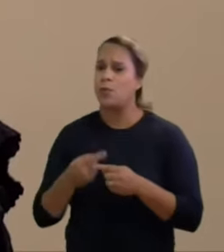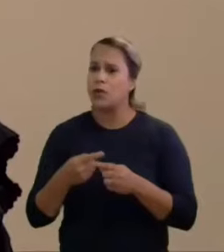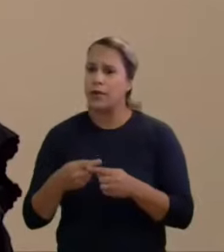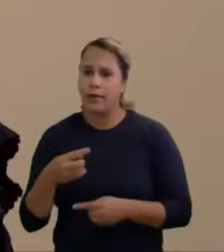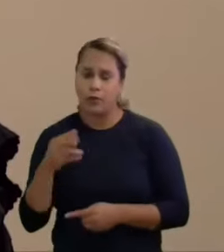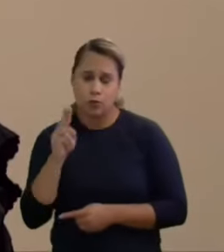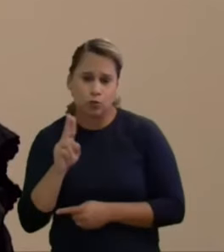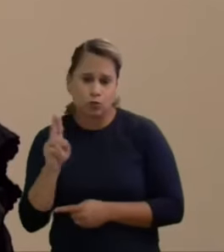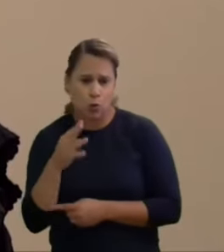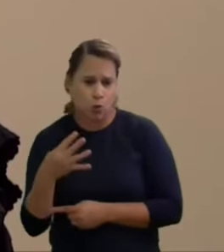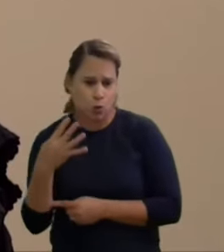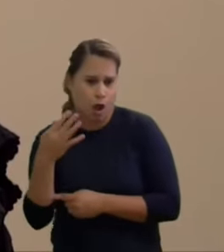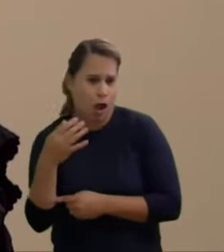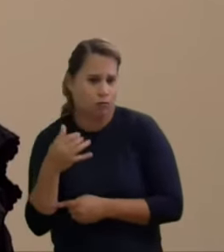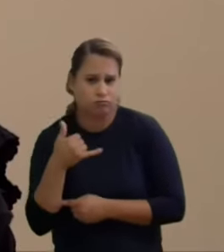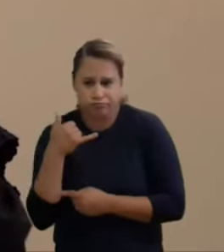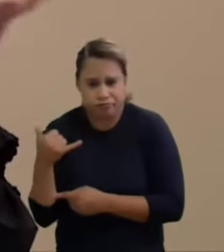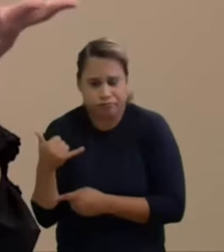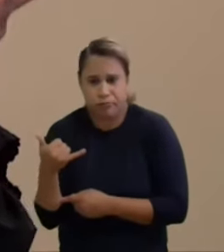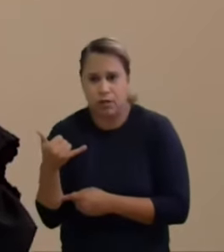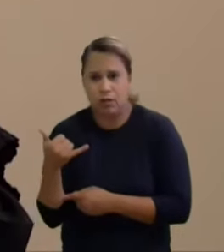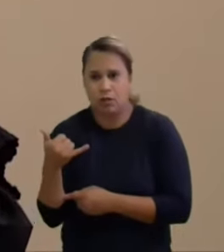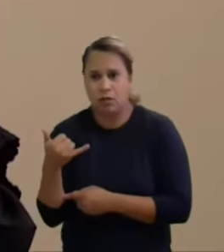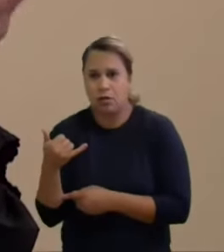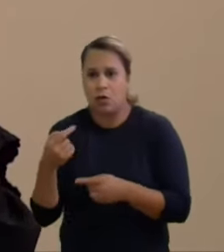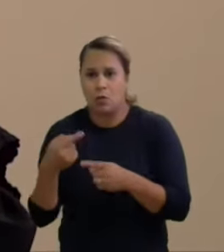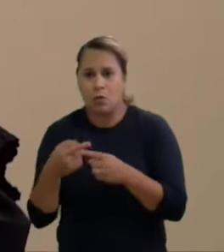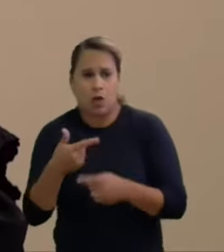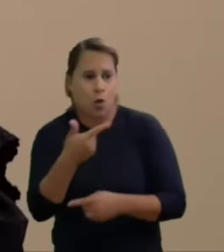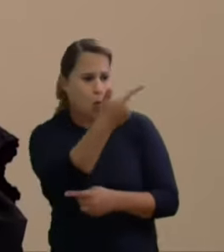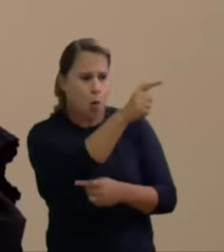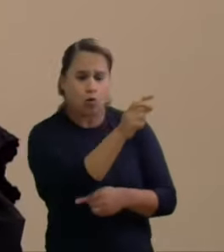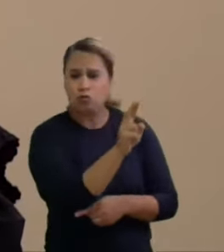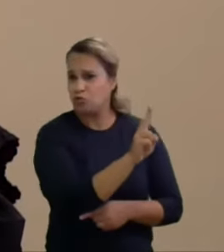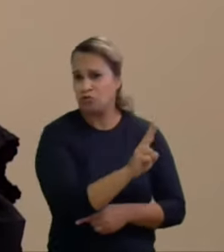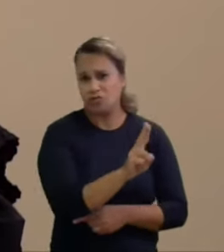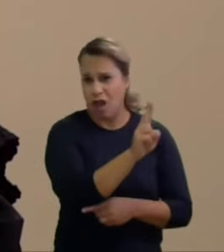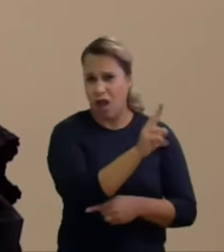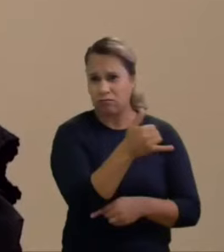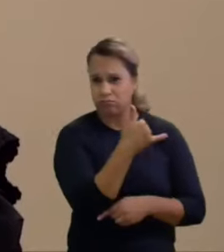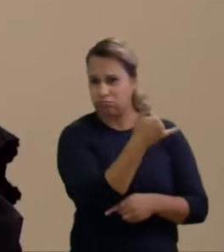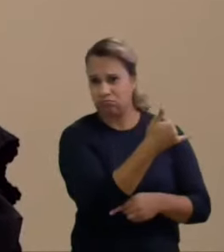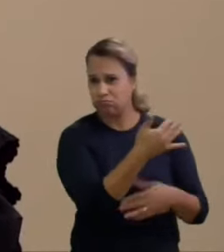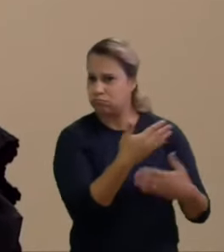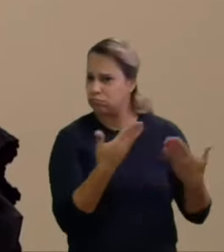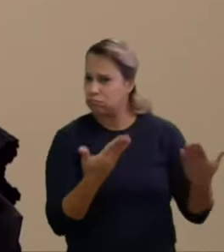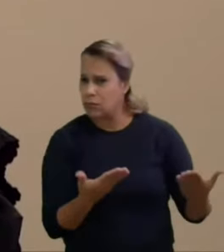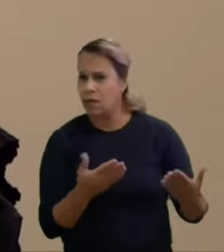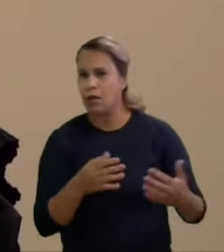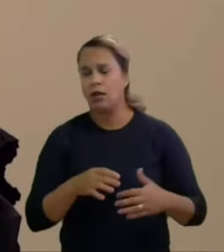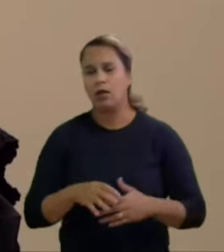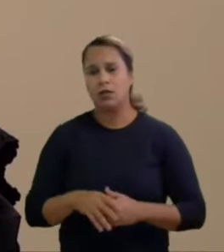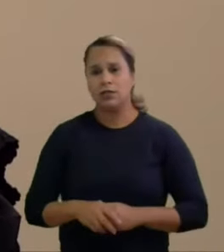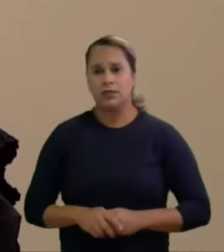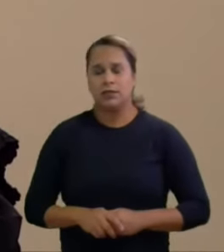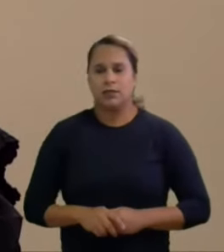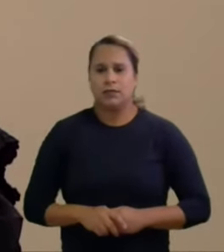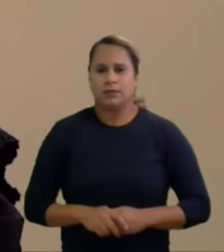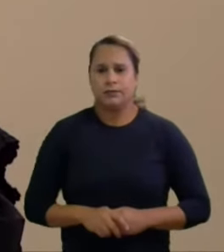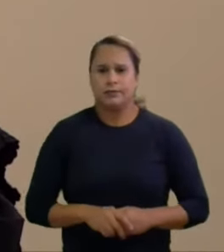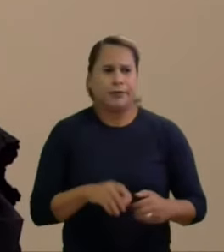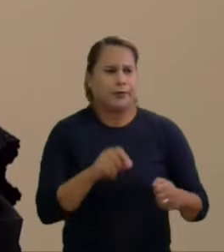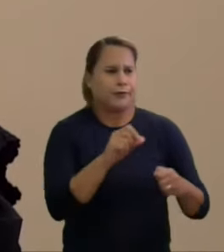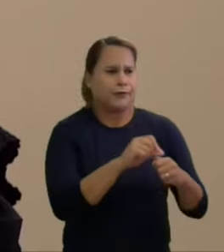porque os outros também não utilizaram, não tinham sede, não utilizaram o móvel próprio alugado, não fizeram um coffee break em evento de